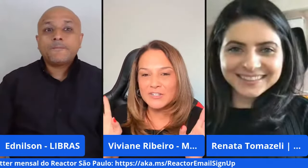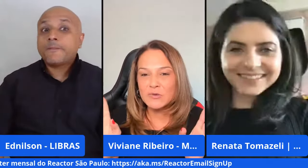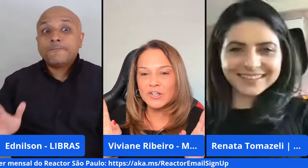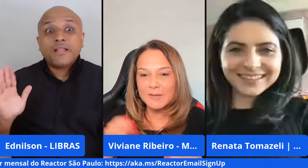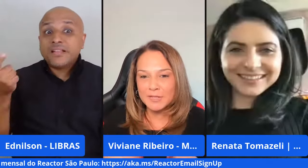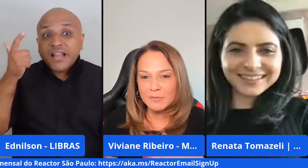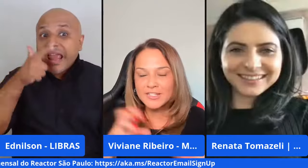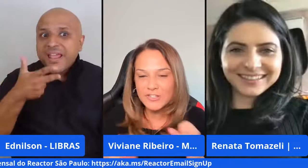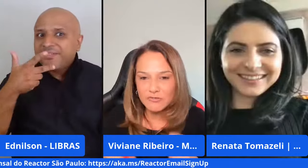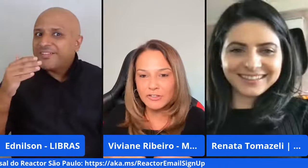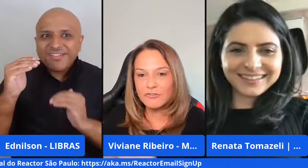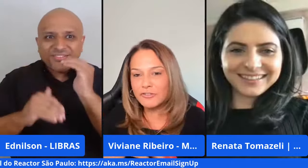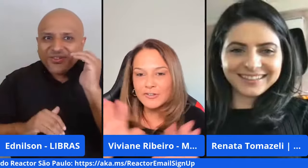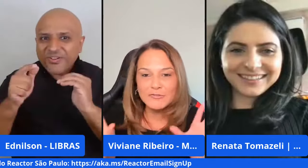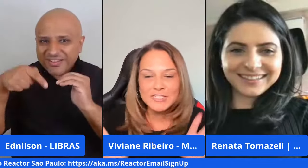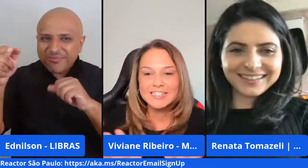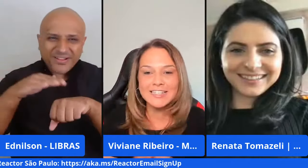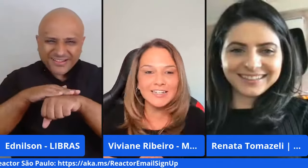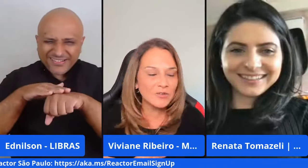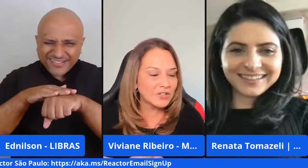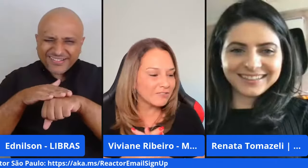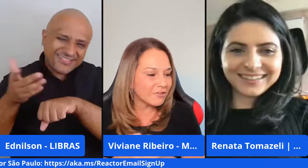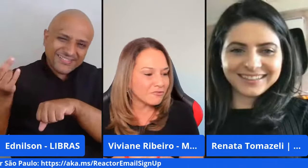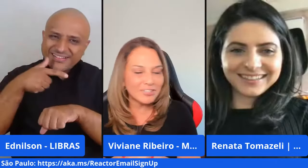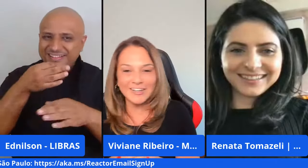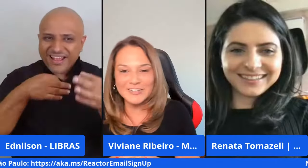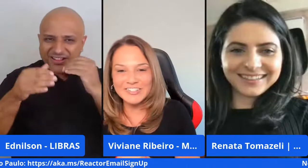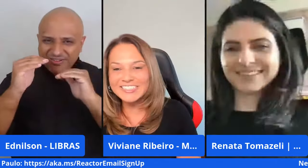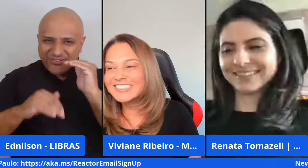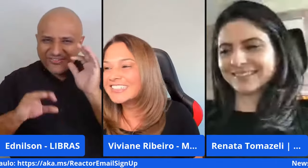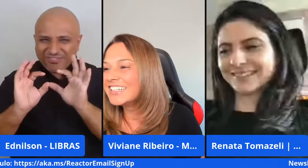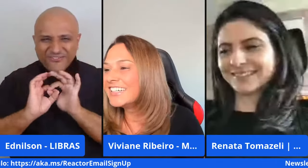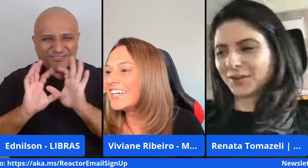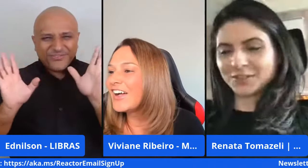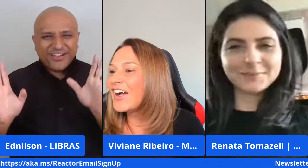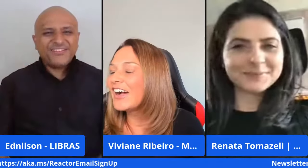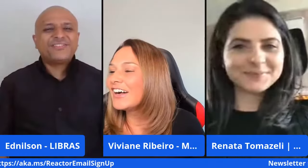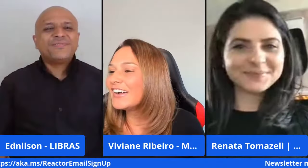dei chance para discordar mas depois a gente volta no final se vocês quiserem discordar porque é a vontade